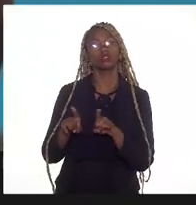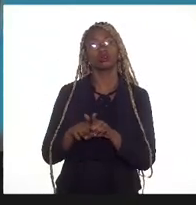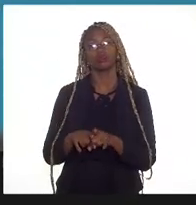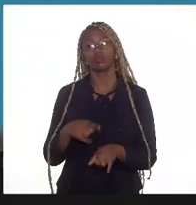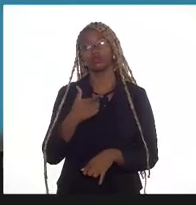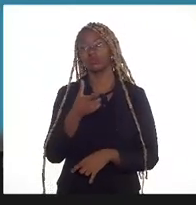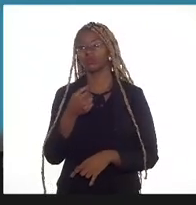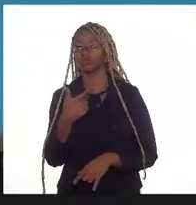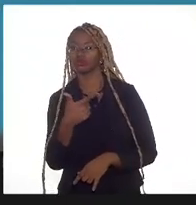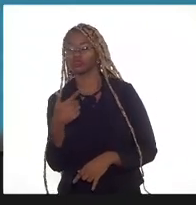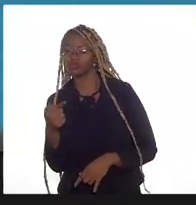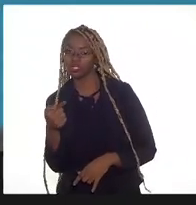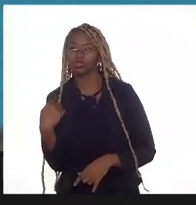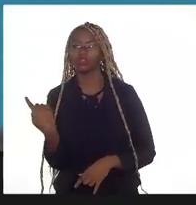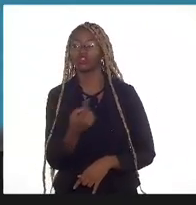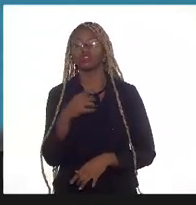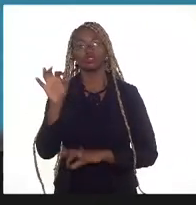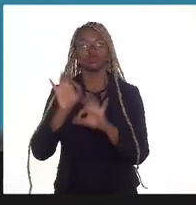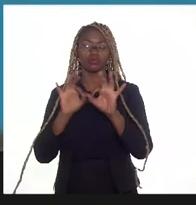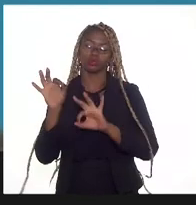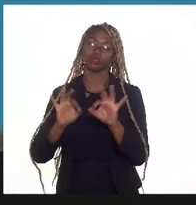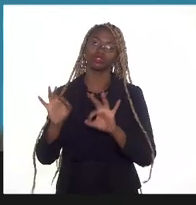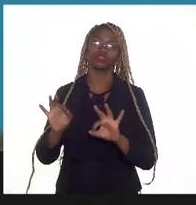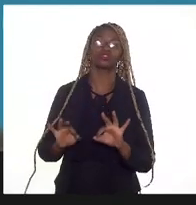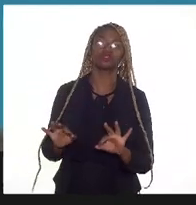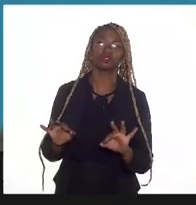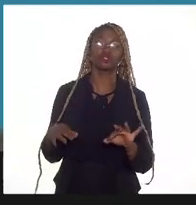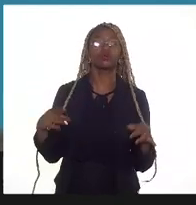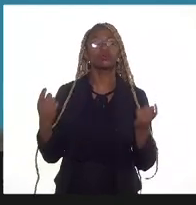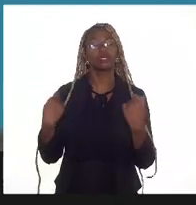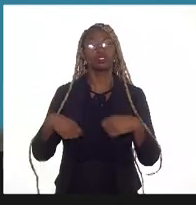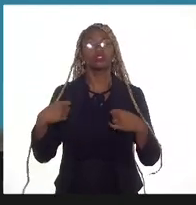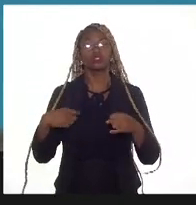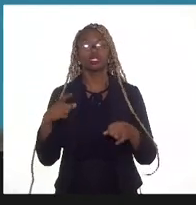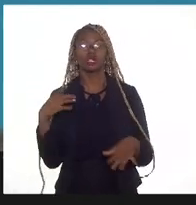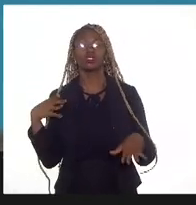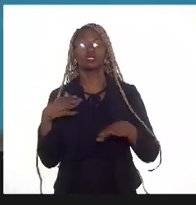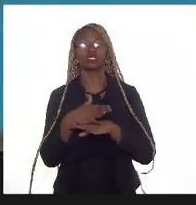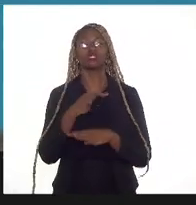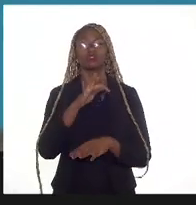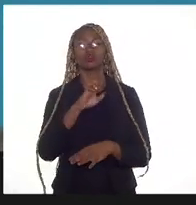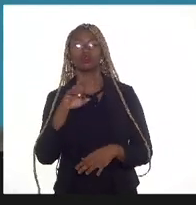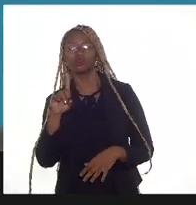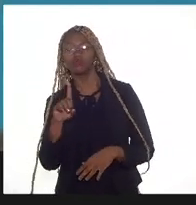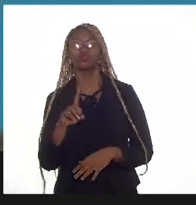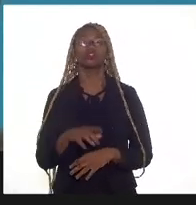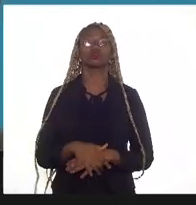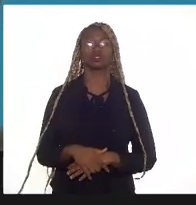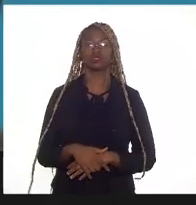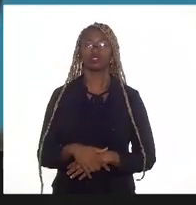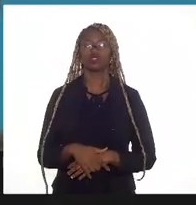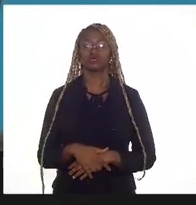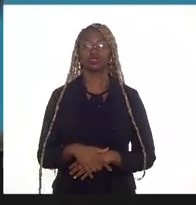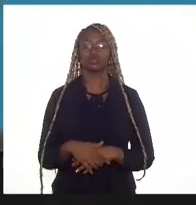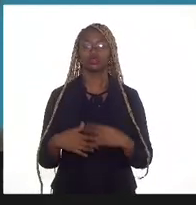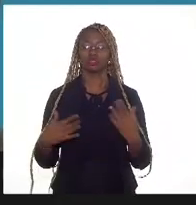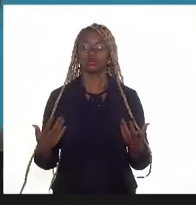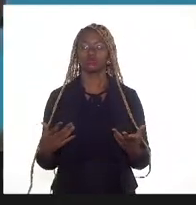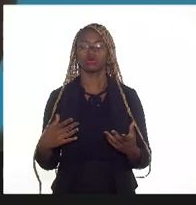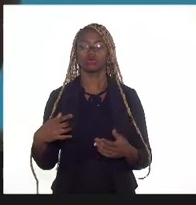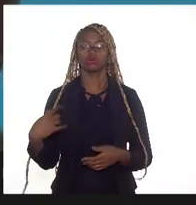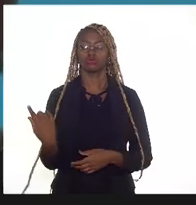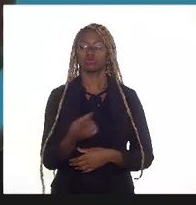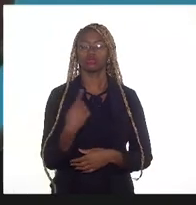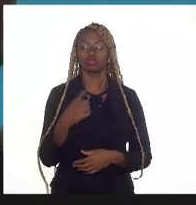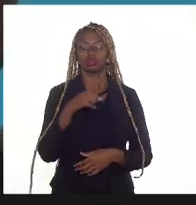com novos projetos que ainda precisam passar pelo FID que é Final Investment Decision, ou seja, eles precisam ainda ser decididos,